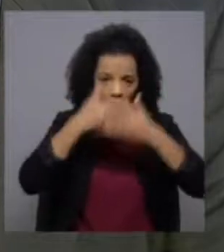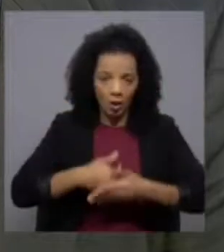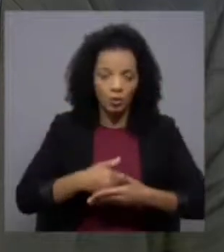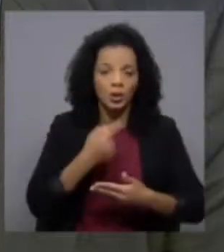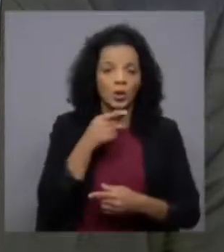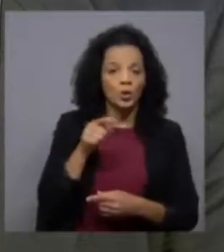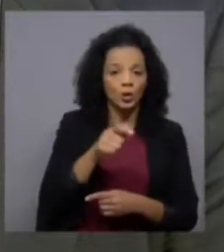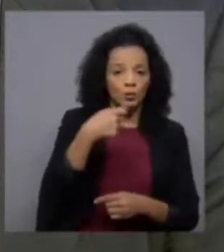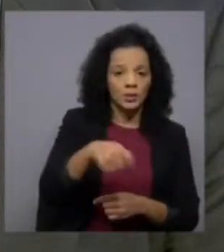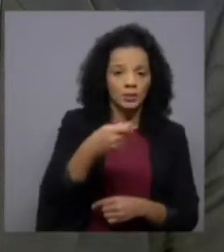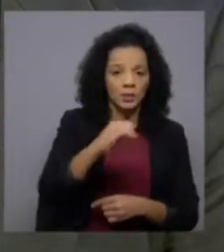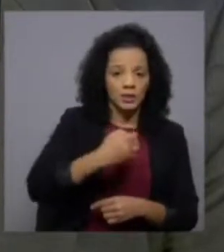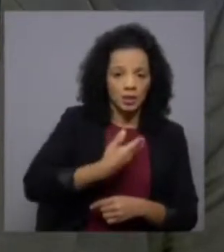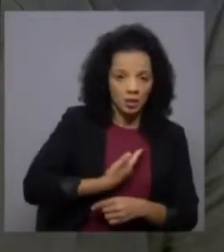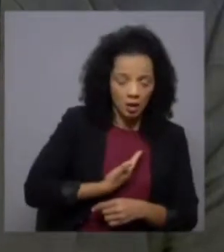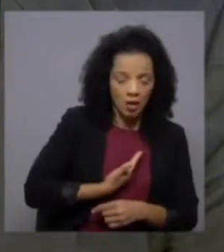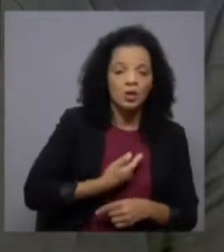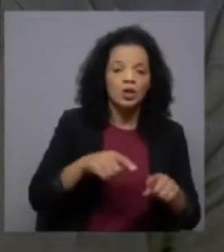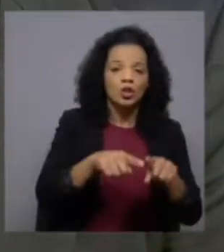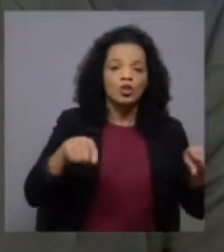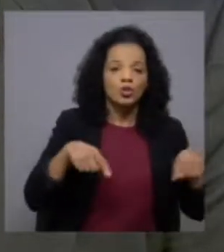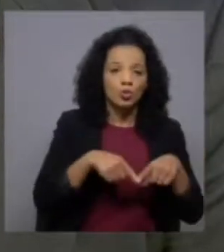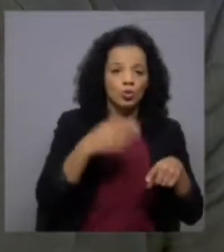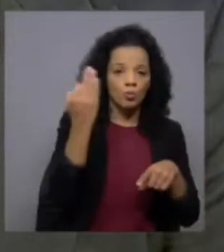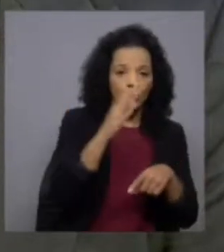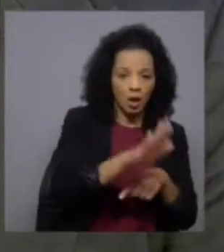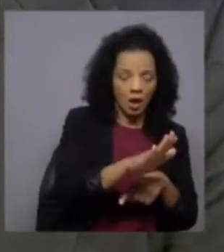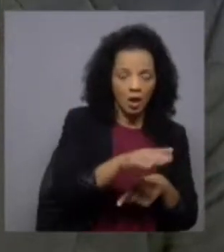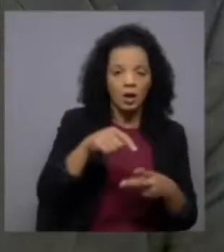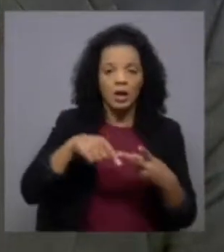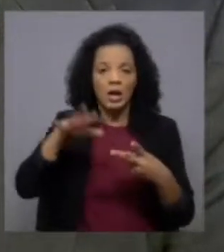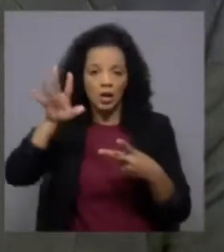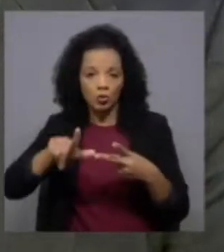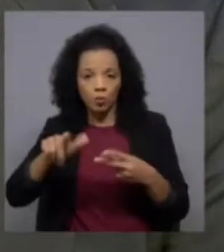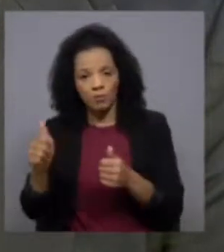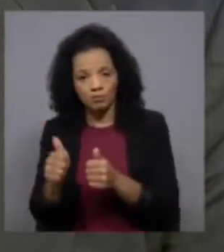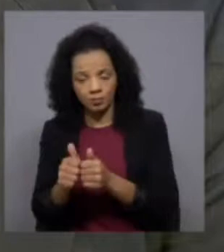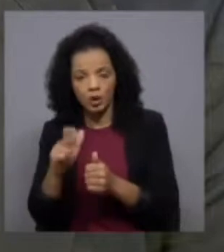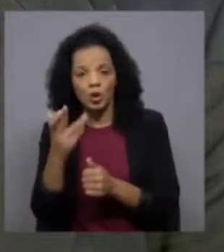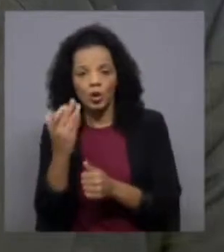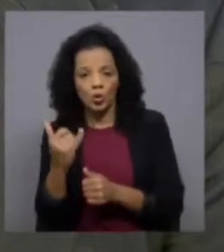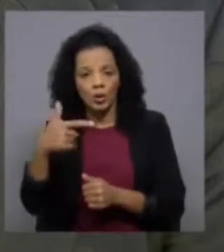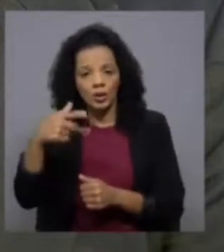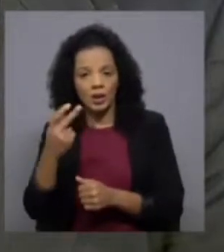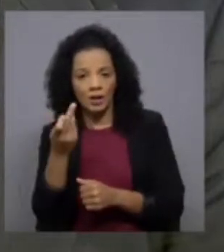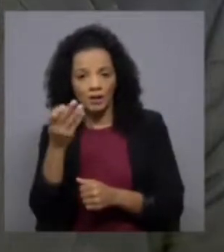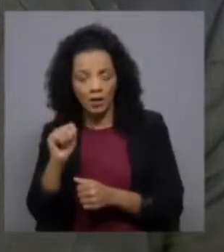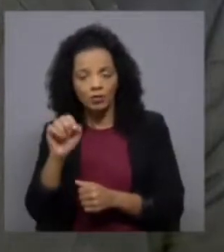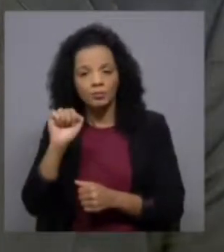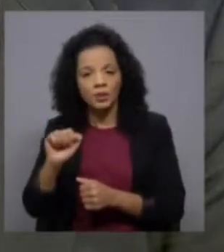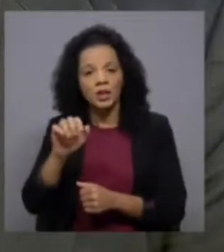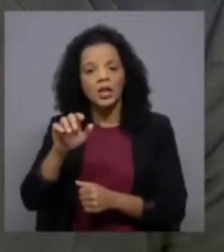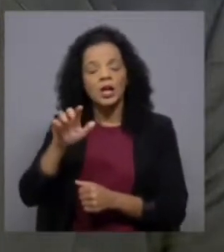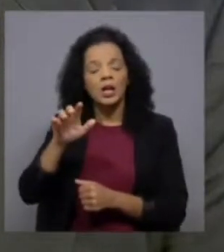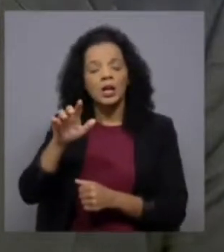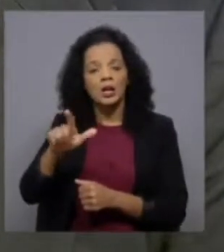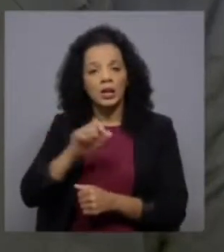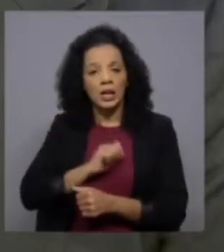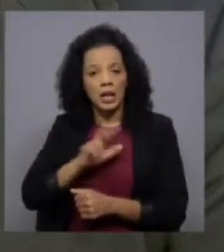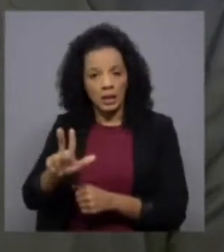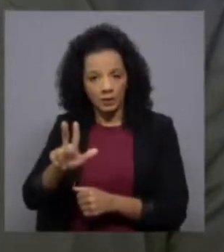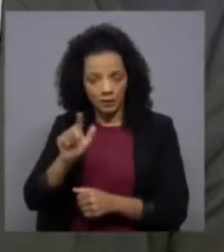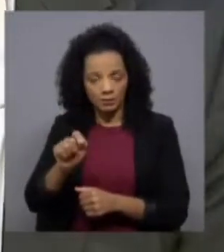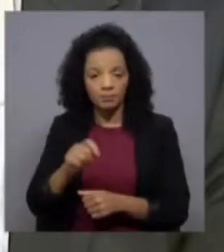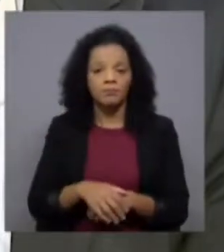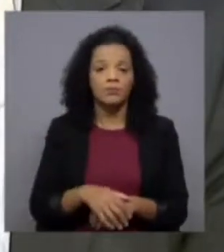Rui Rio, presidente do PSD, que está nos nossos estúdios do Porto. E aqui em Lisboa comigo, Rui Tavares, cabeça de lista por Lisboa do Livre. Muito boa noite